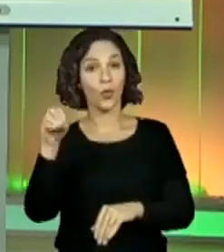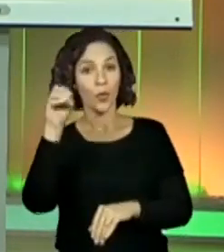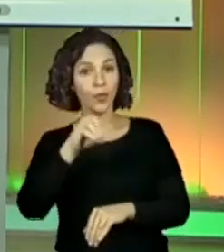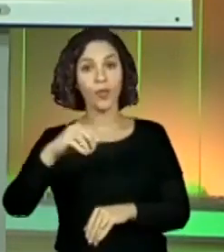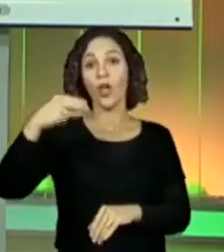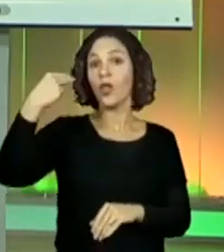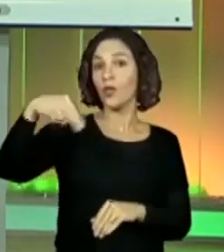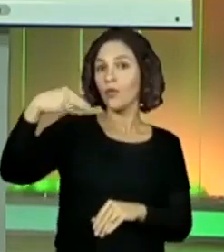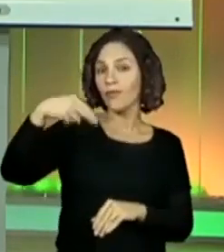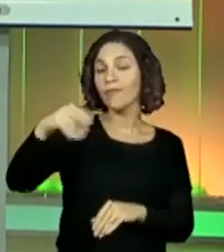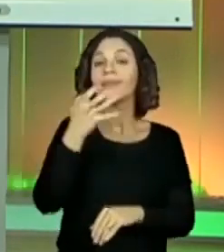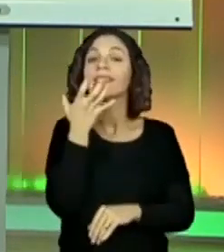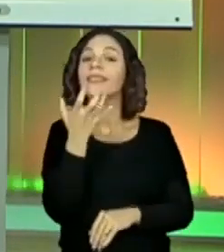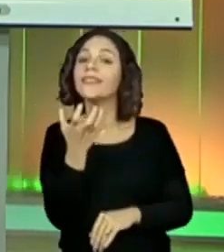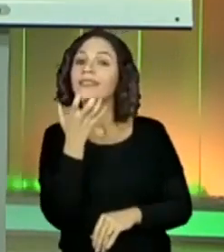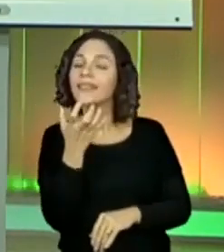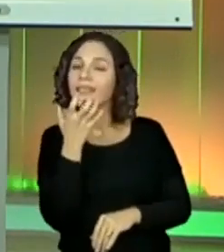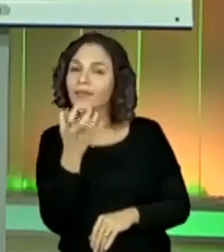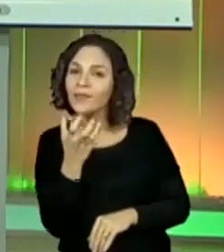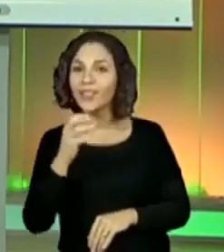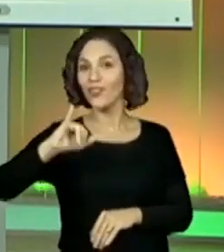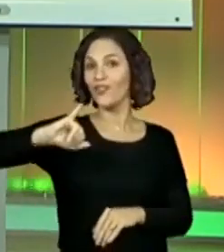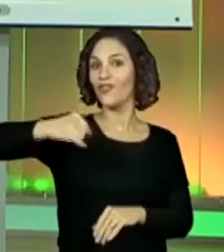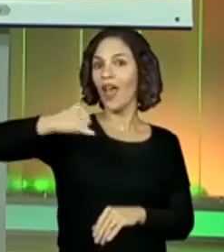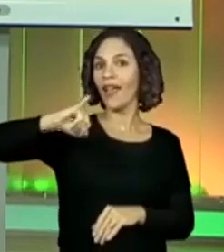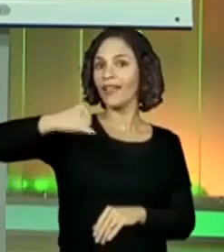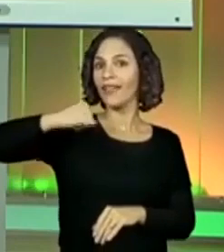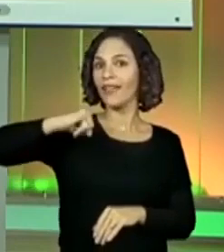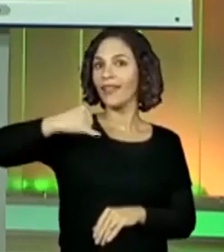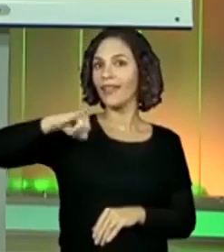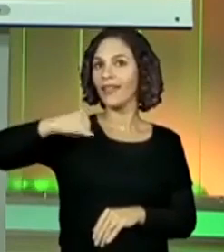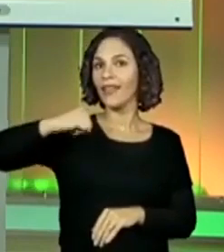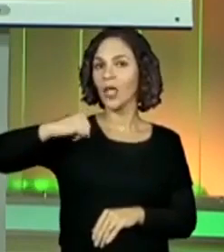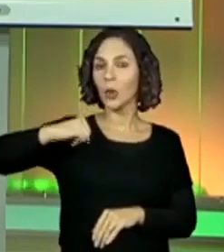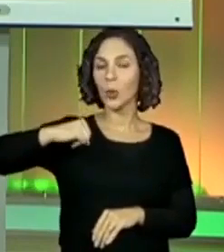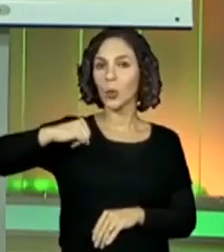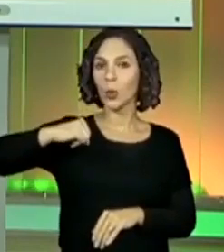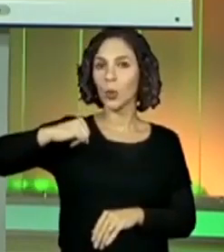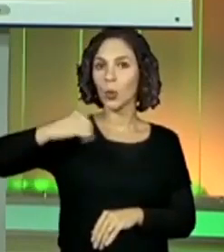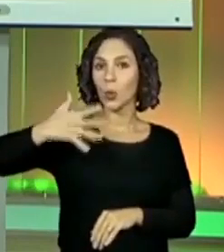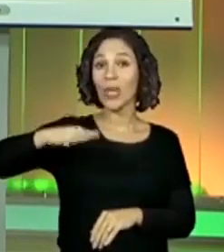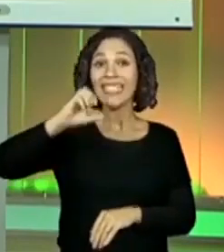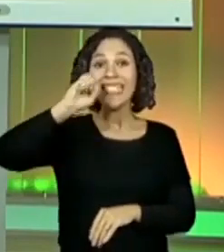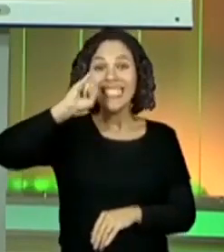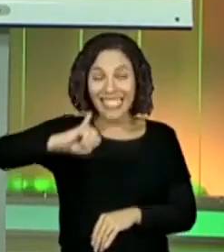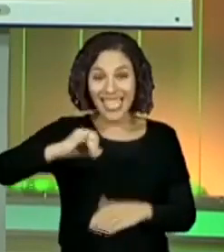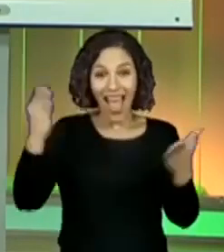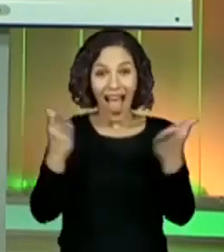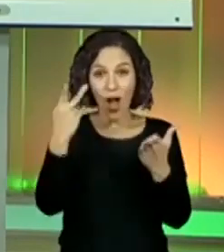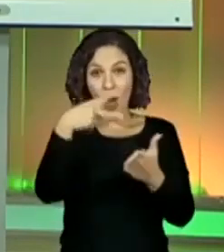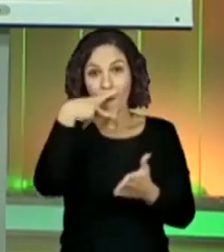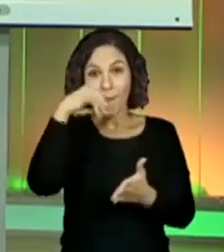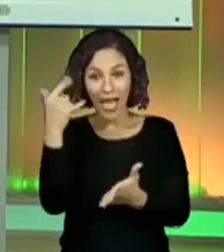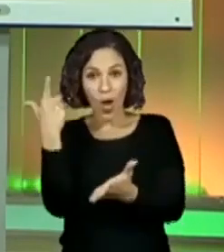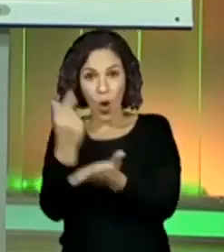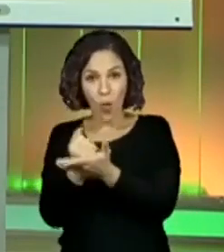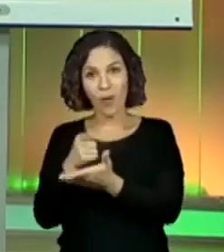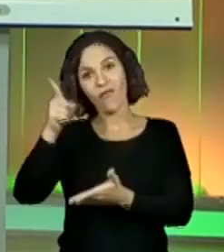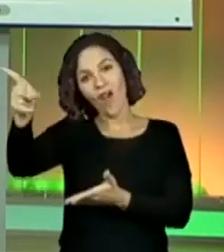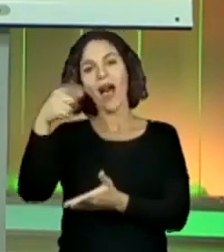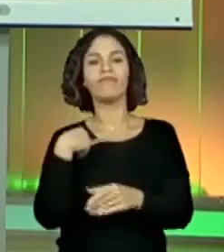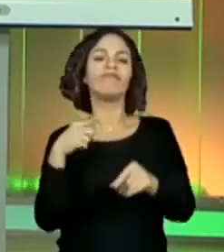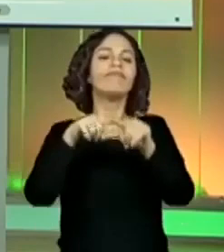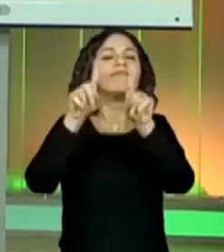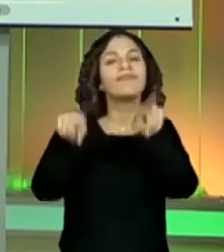novembro, dezembro, janeiro. Se seu pai comprar esse videogame agora, ele só vai